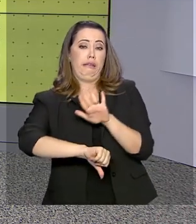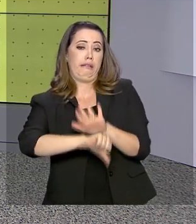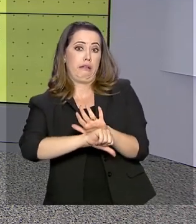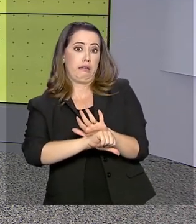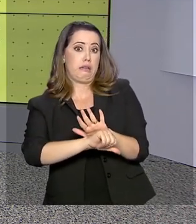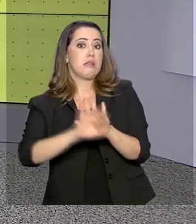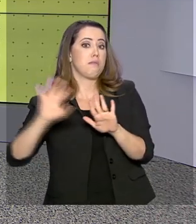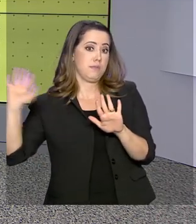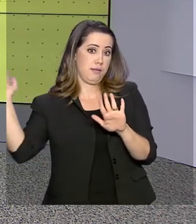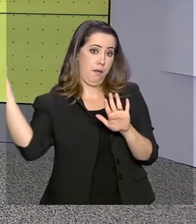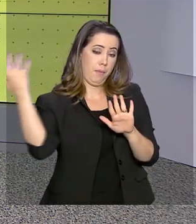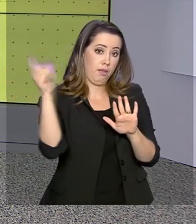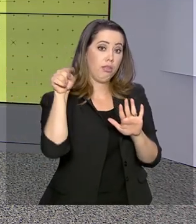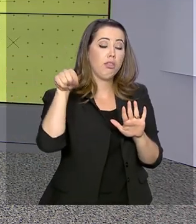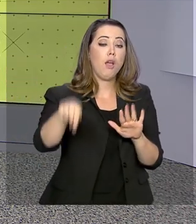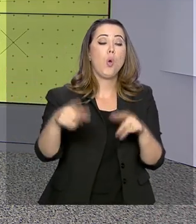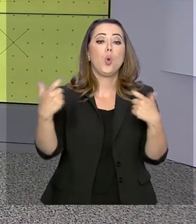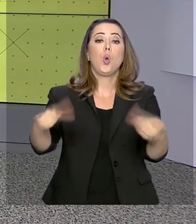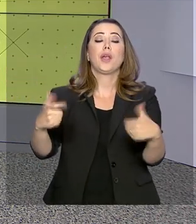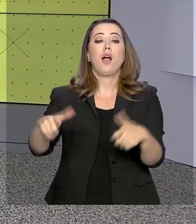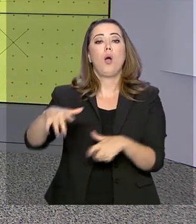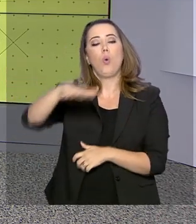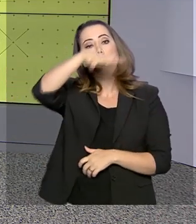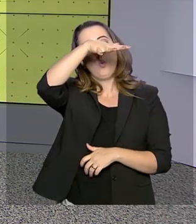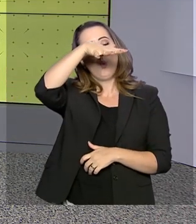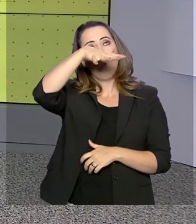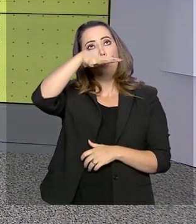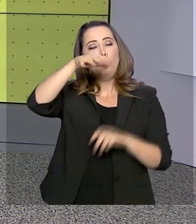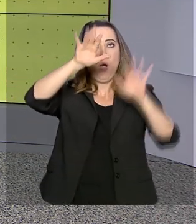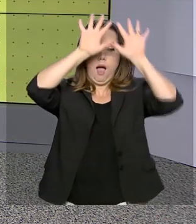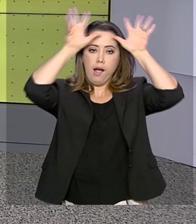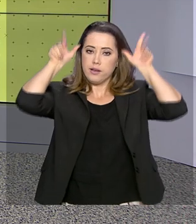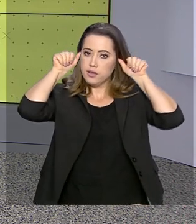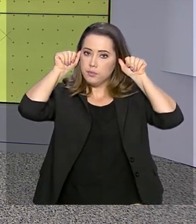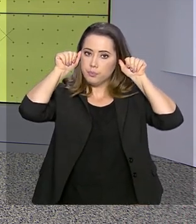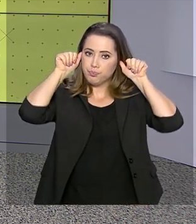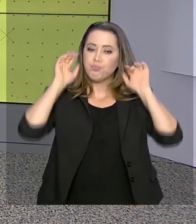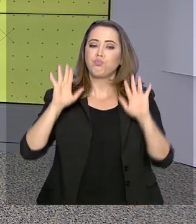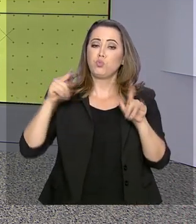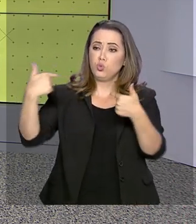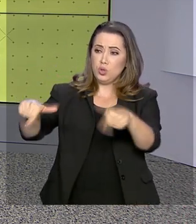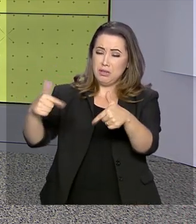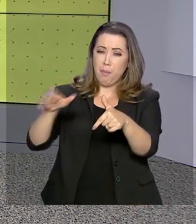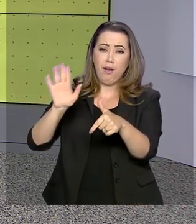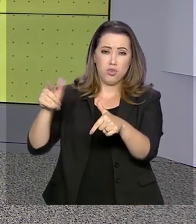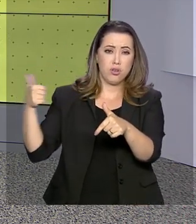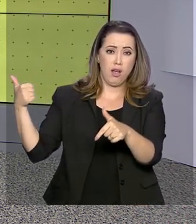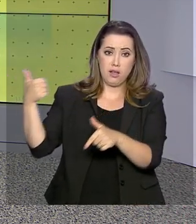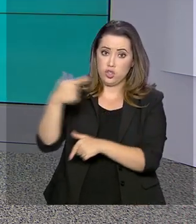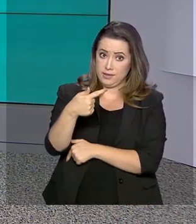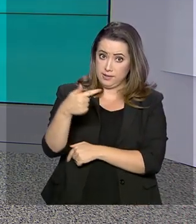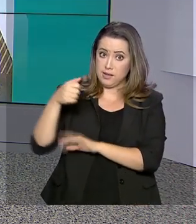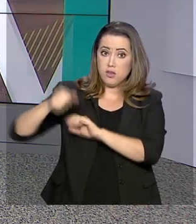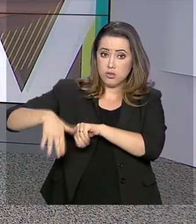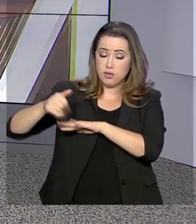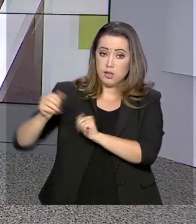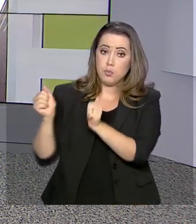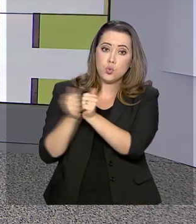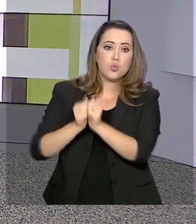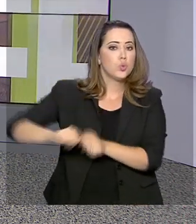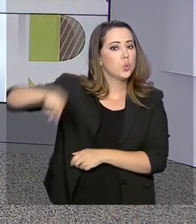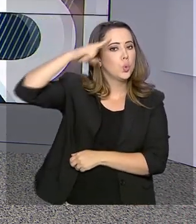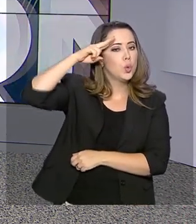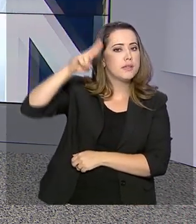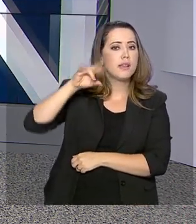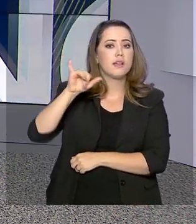Acre. Uma equipe composta por 17 bombeiros está no Estado desde o dia 17 de setembro, trabalhando em conjunto com o Exército,